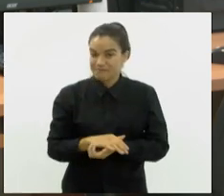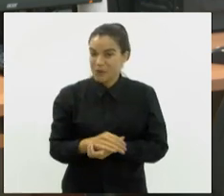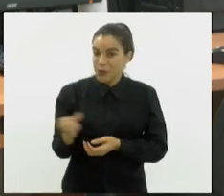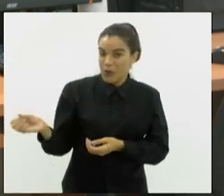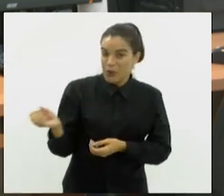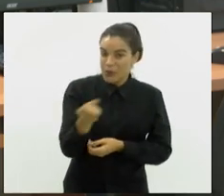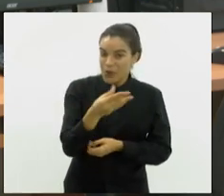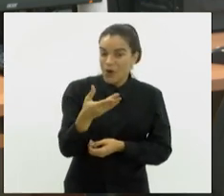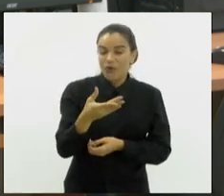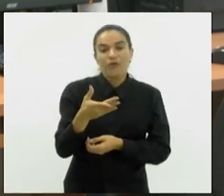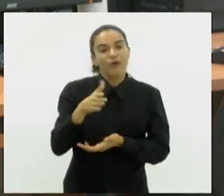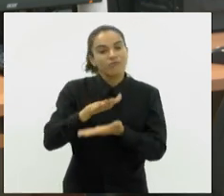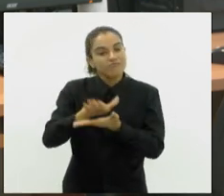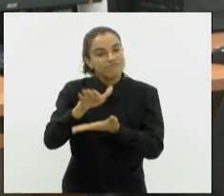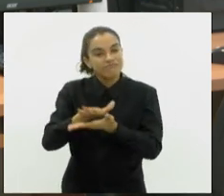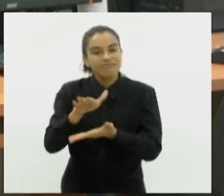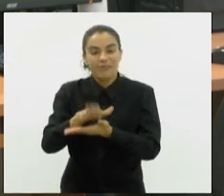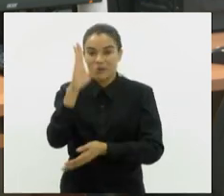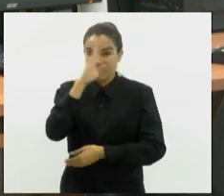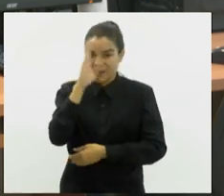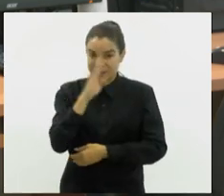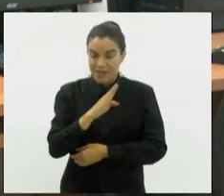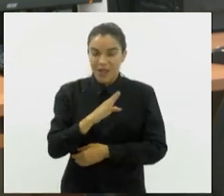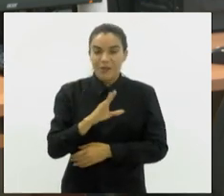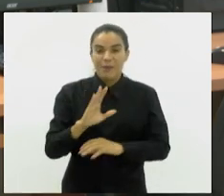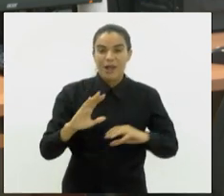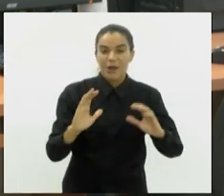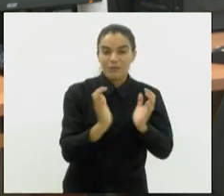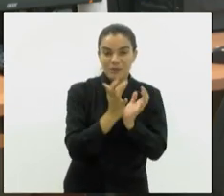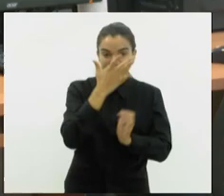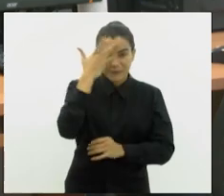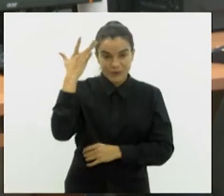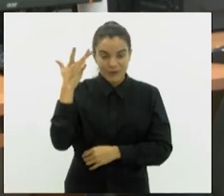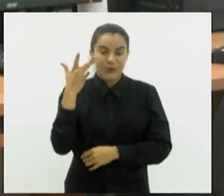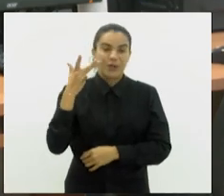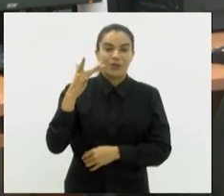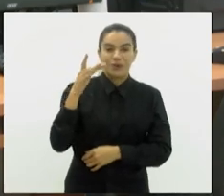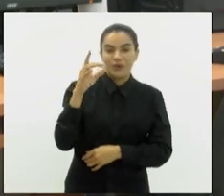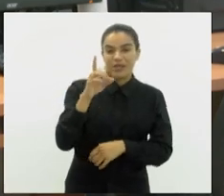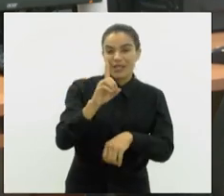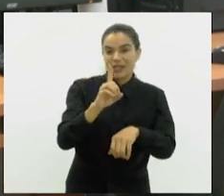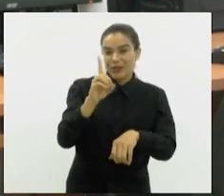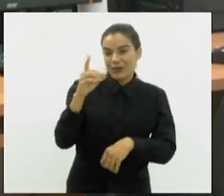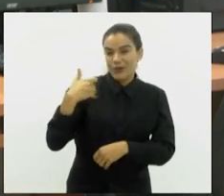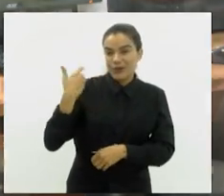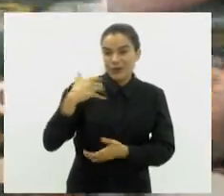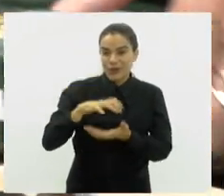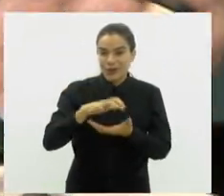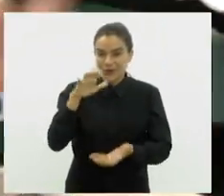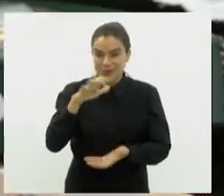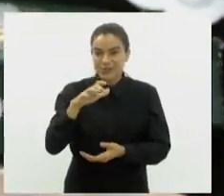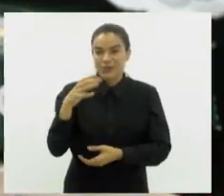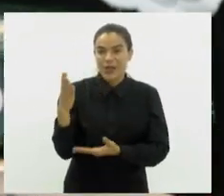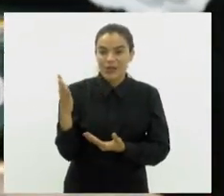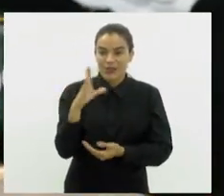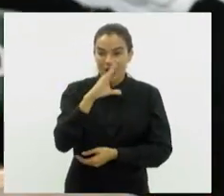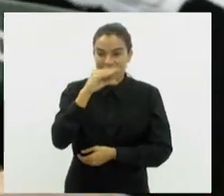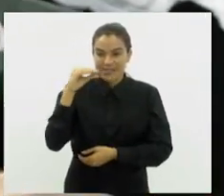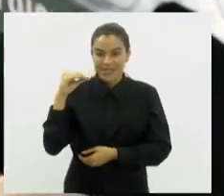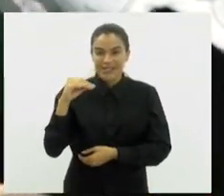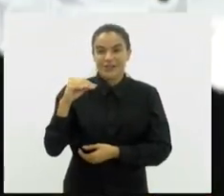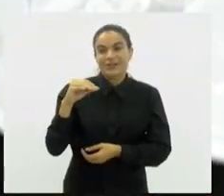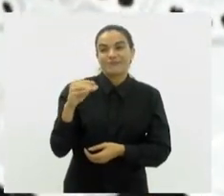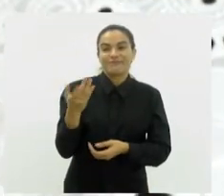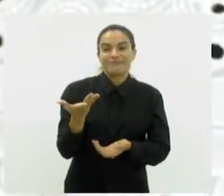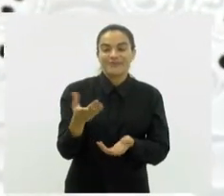foi divulgado aqui no Rio de Janeiro pela Comissão da Criança, do Adolescente e do Idoso da Alerj. Foram seis meses